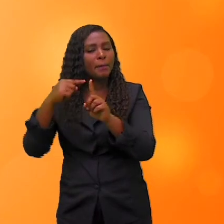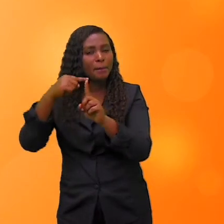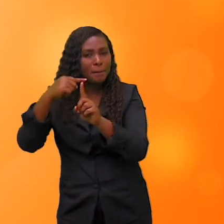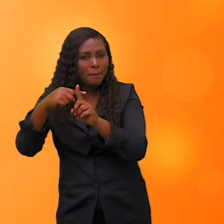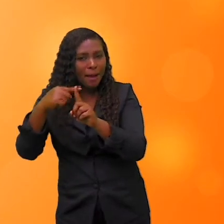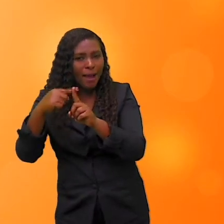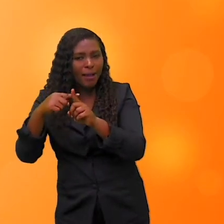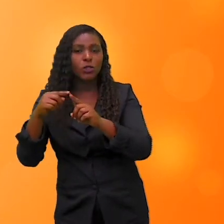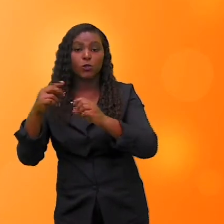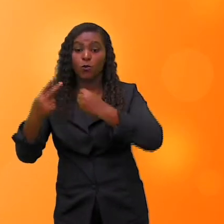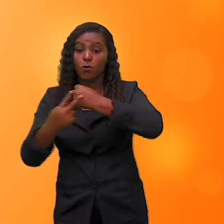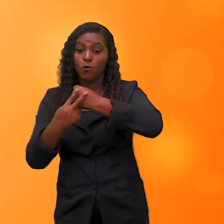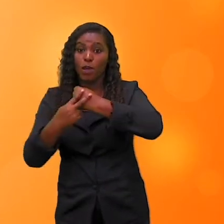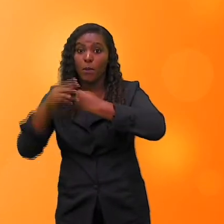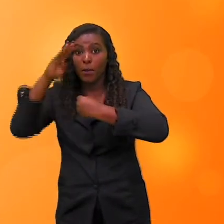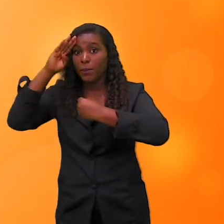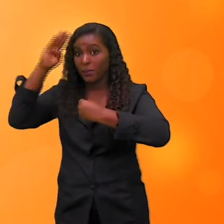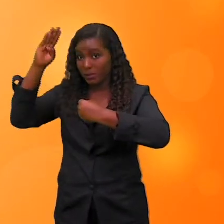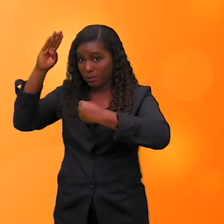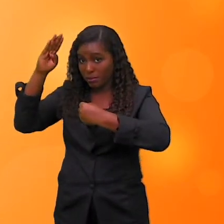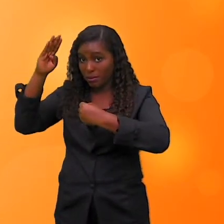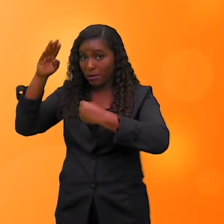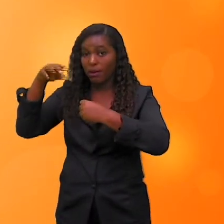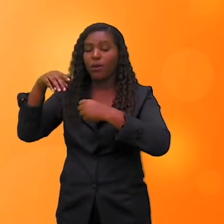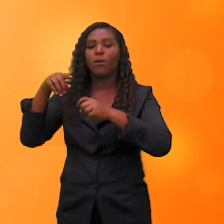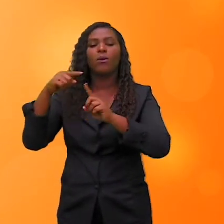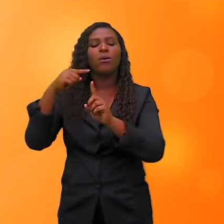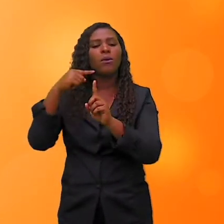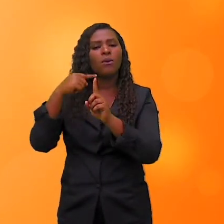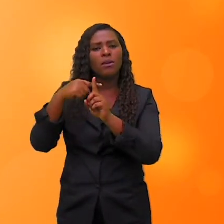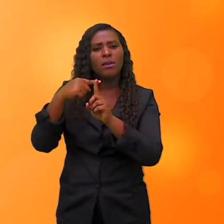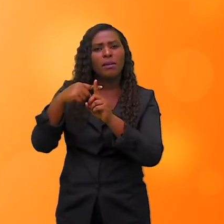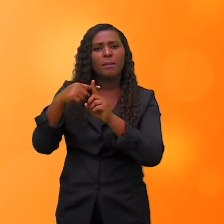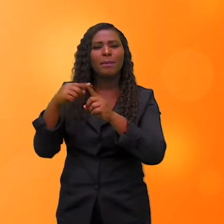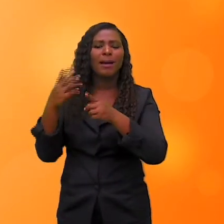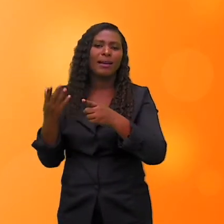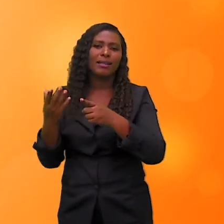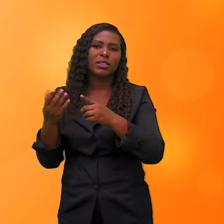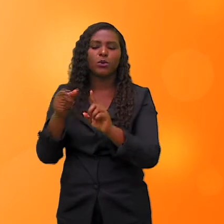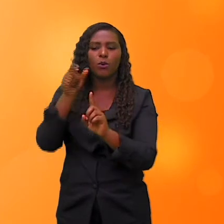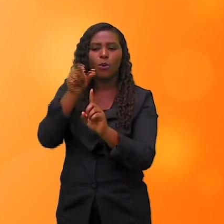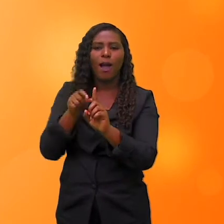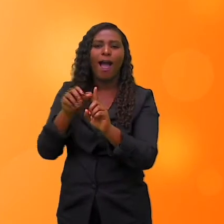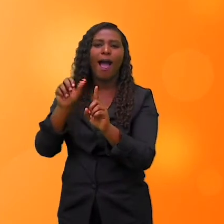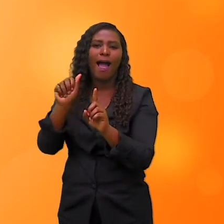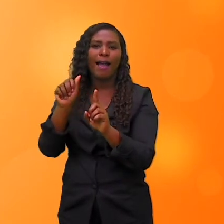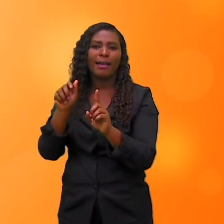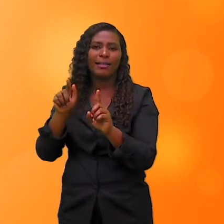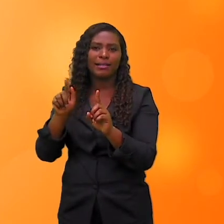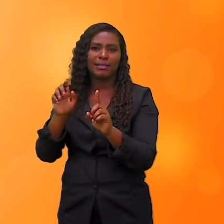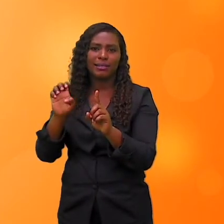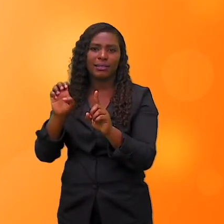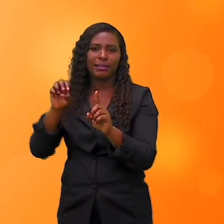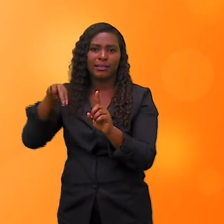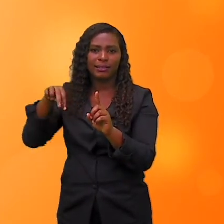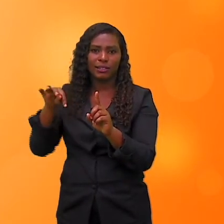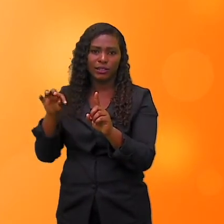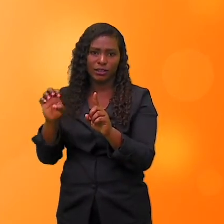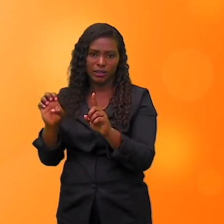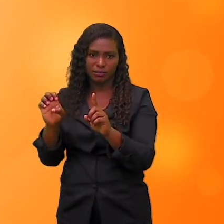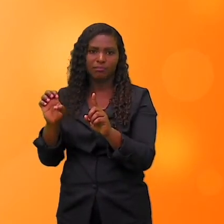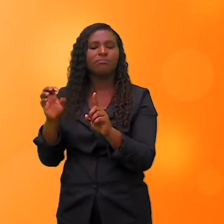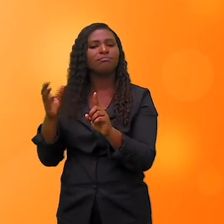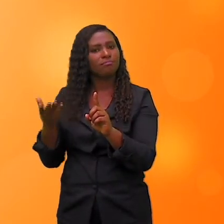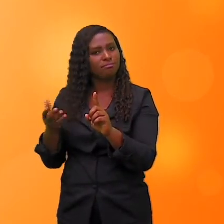principal da ação aí, conjugado no particípio, e mais o agente. Lembraram da fórmula? E não se